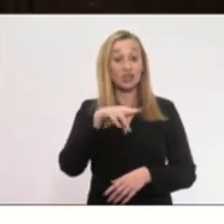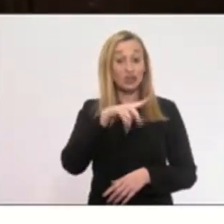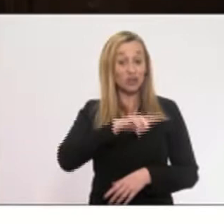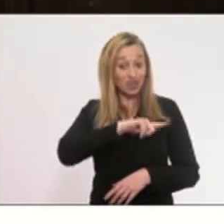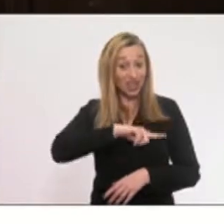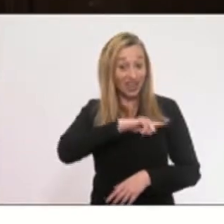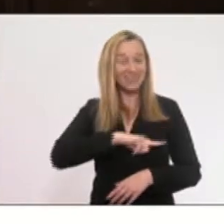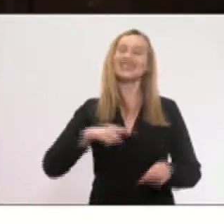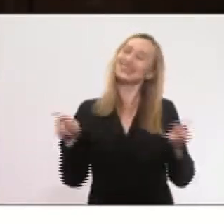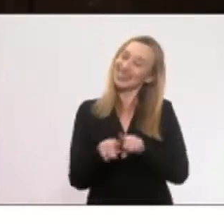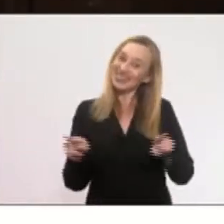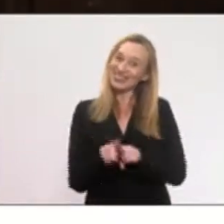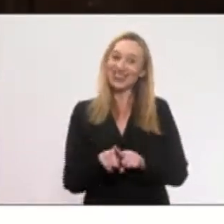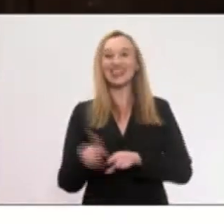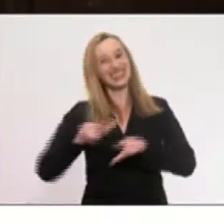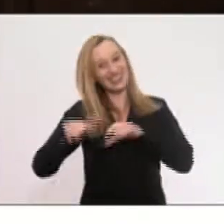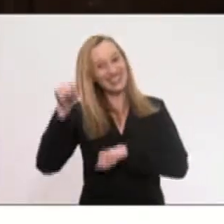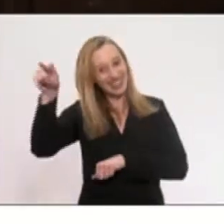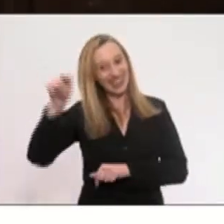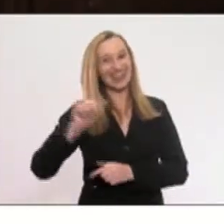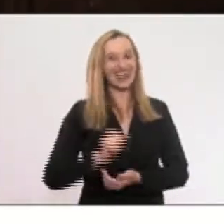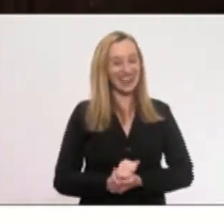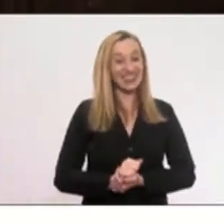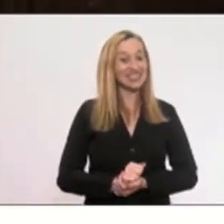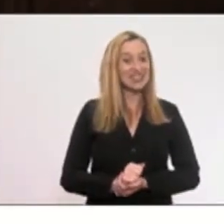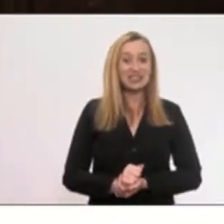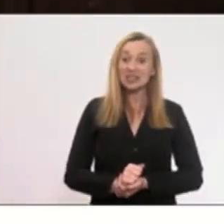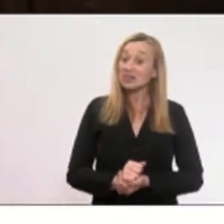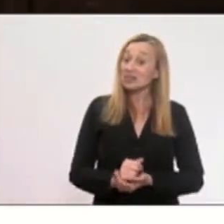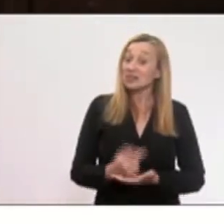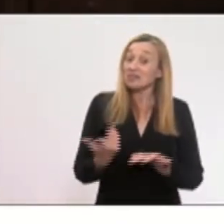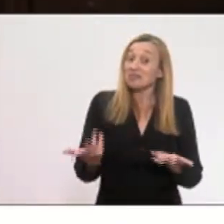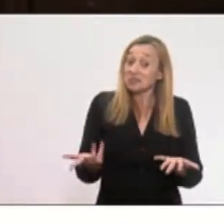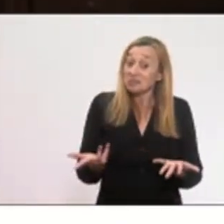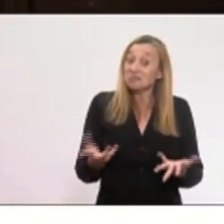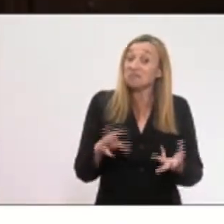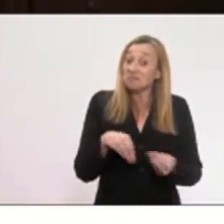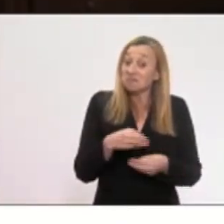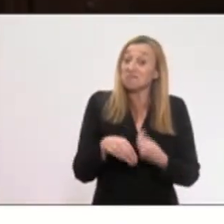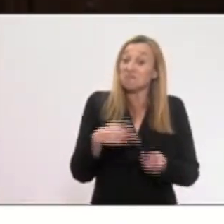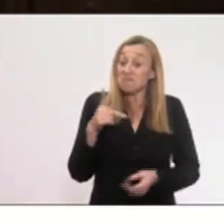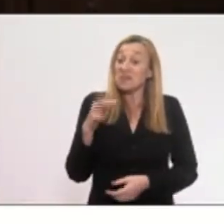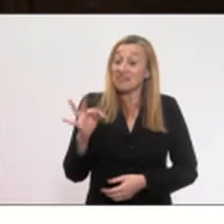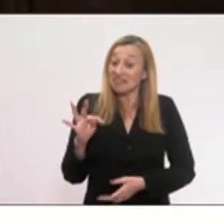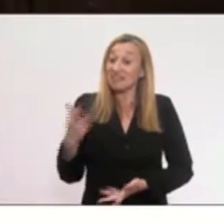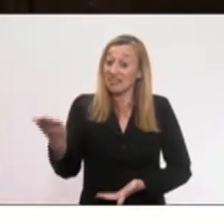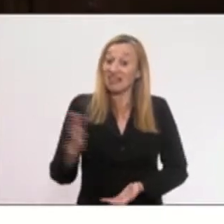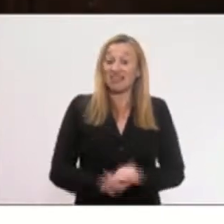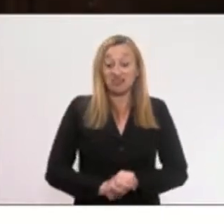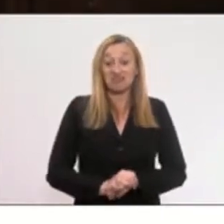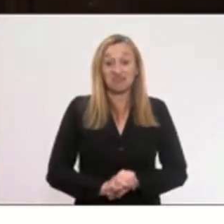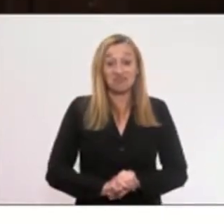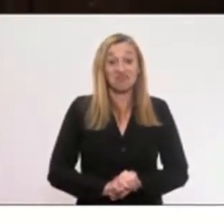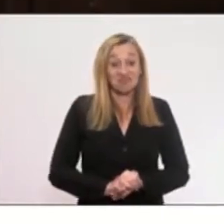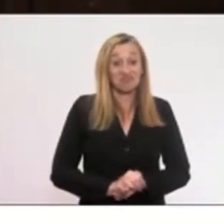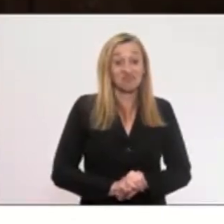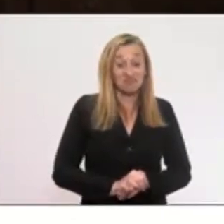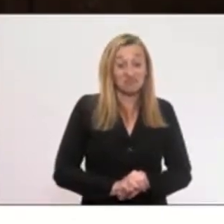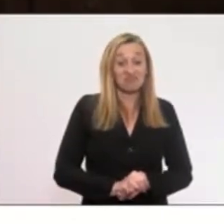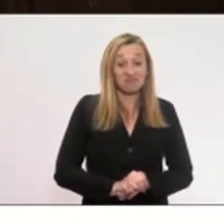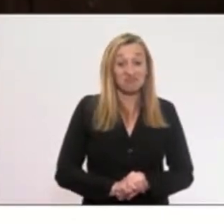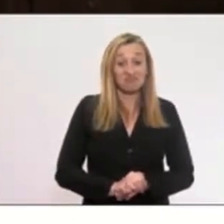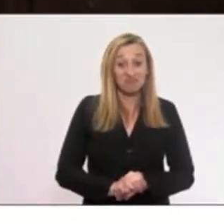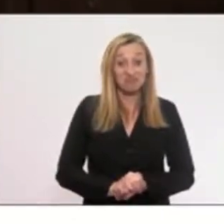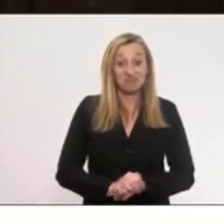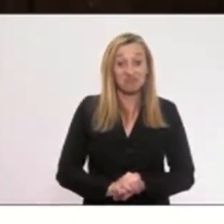nomeado na prefeitura municipal de Maricá. É um verdadeiro clã petista, aparelhamento da máquina pública.